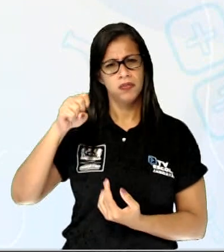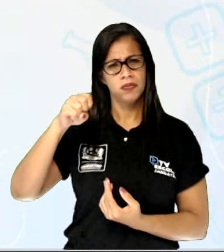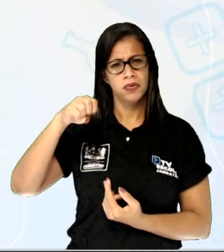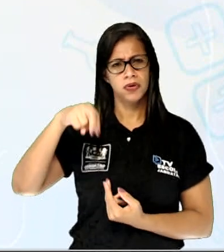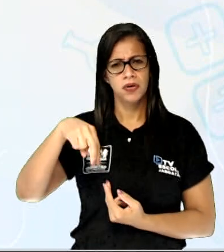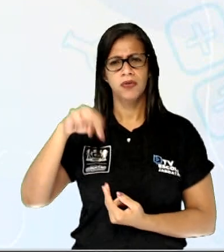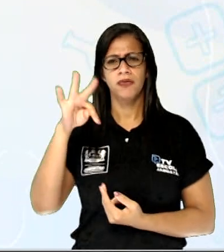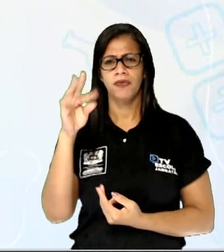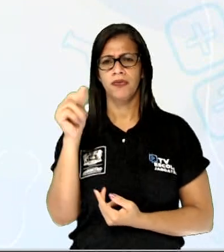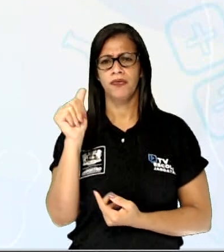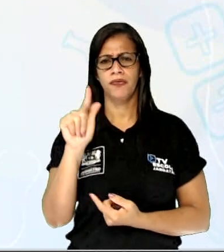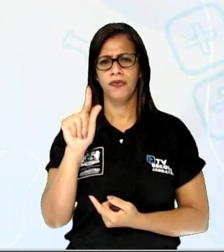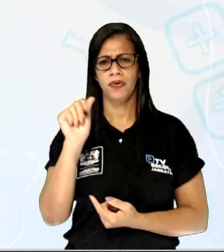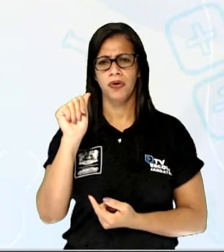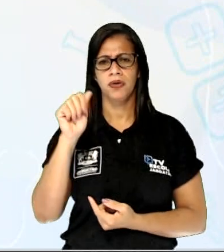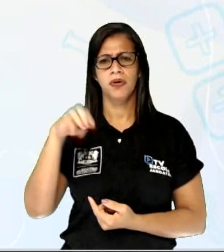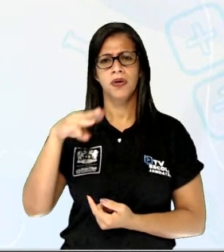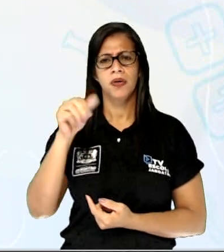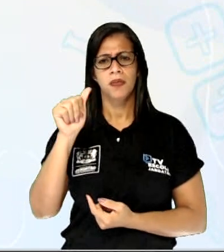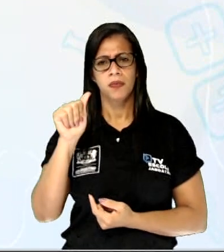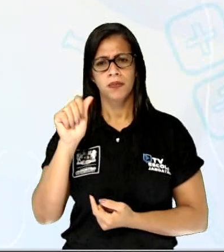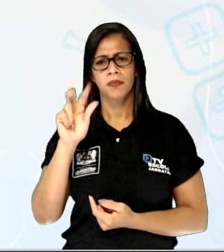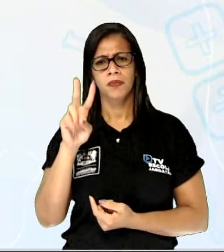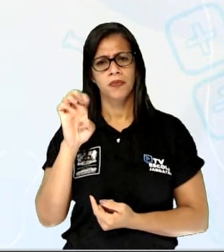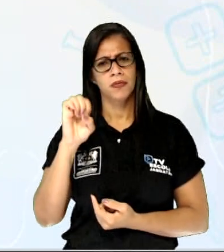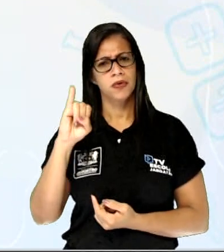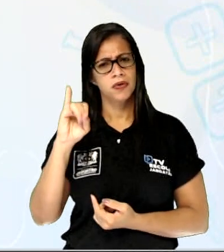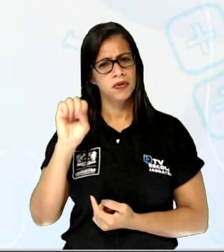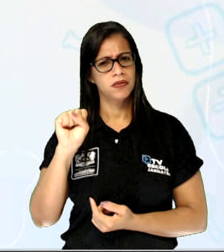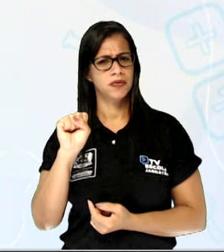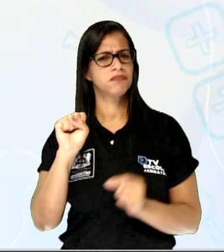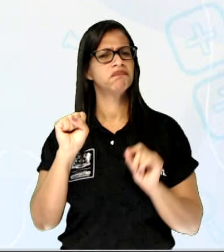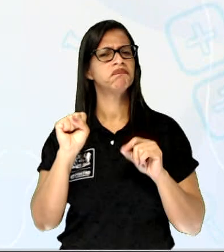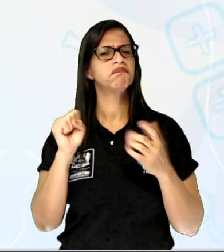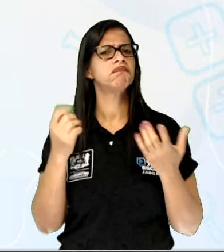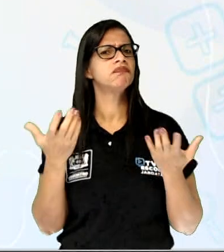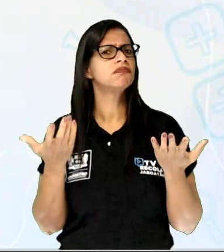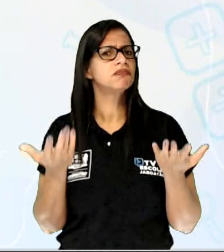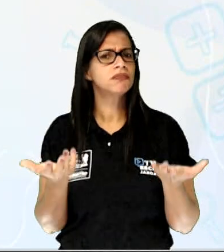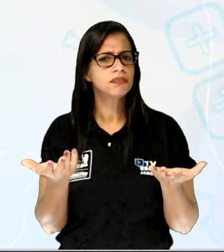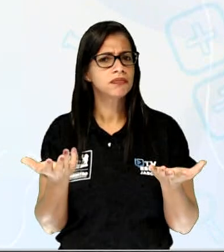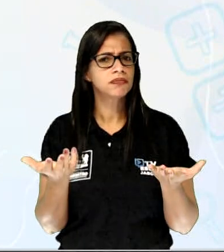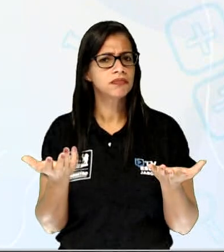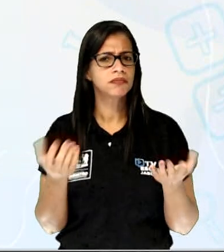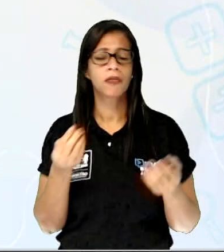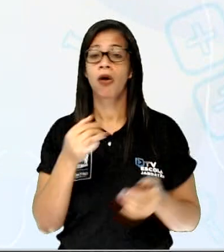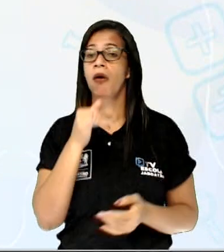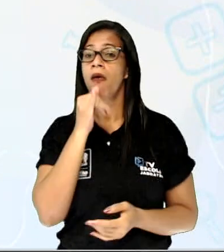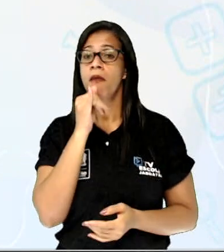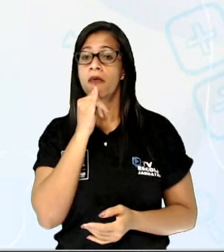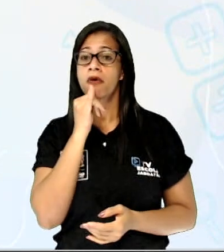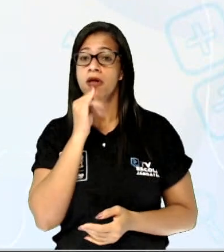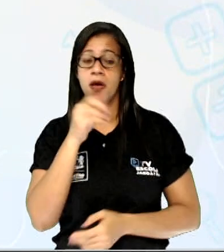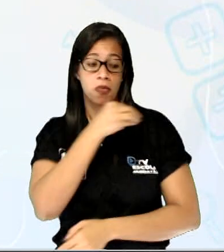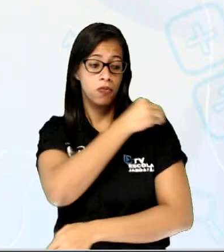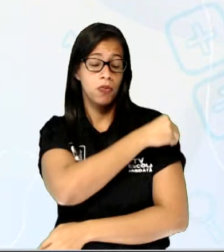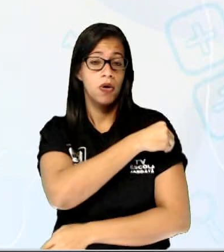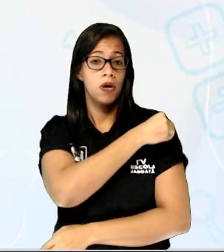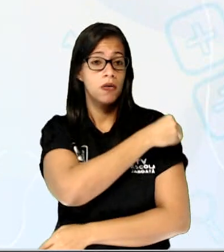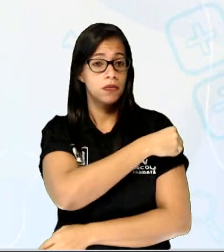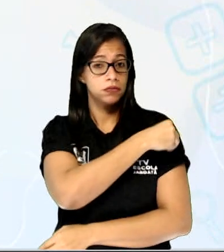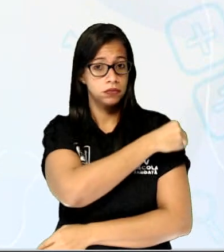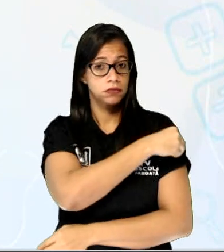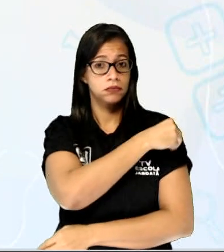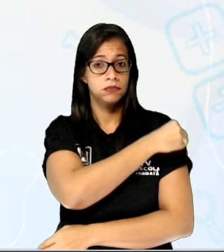fogo. Então, tenho ali o exemplo. Álcool, removedor de tinta e temos também